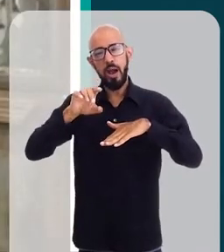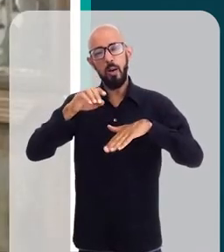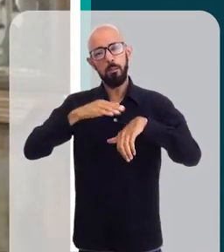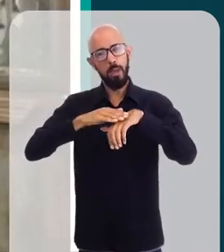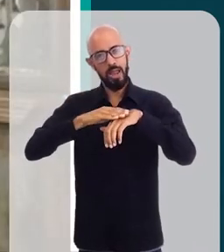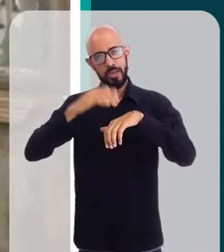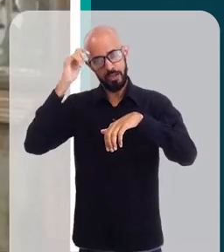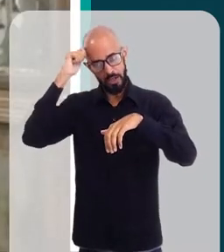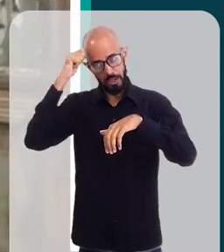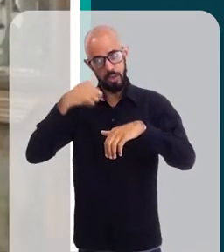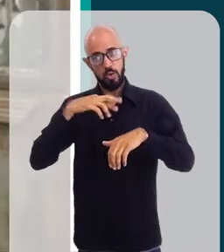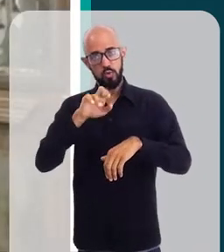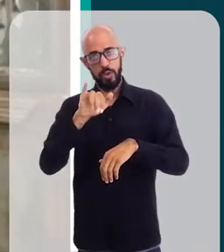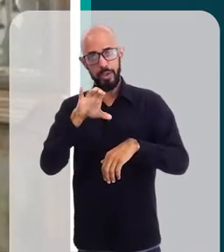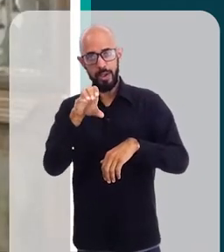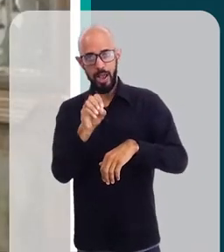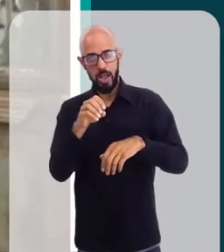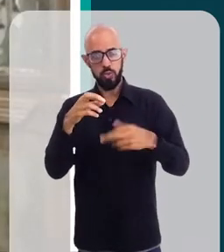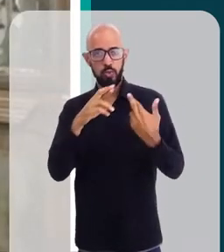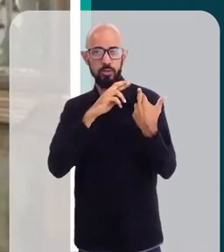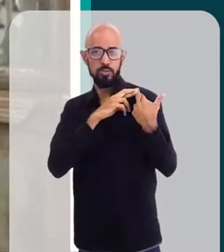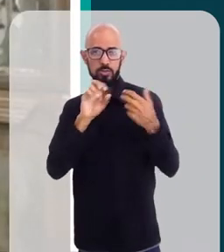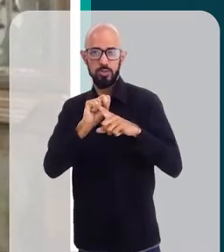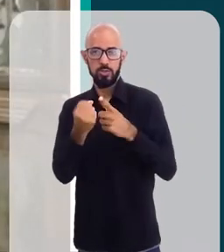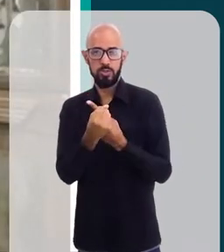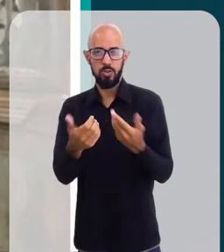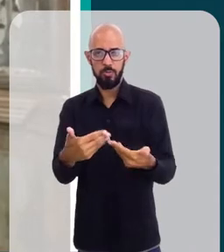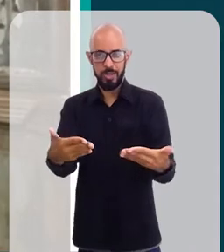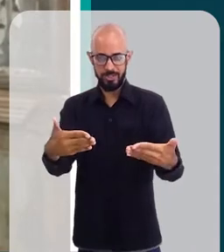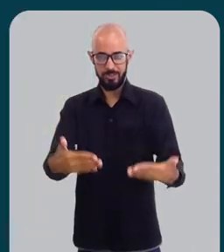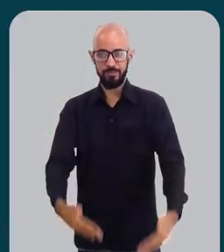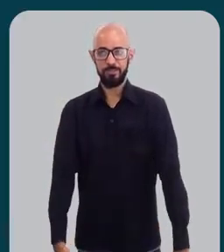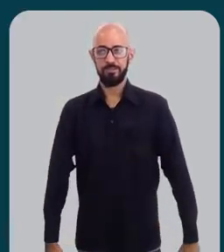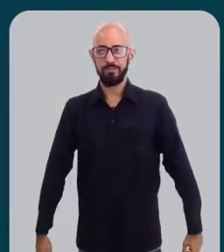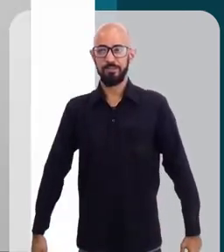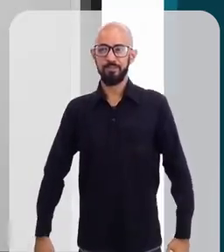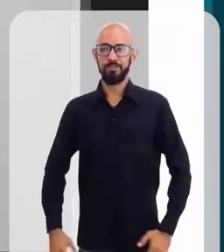Brasil e o Responsabilidade Social está no ar.